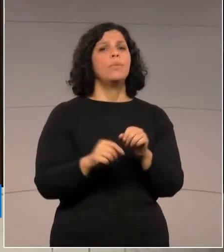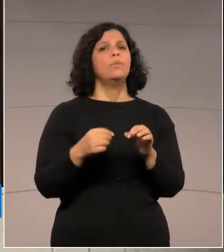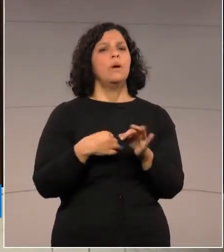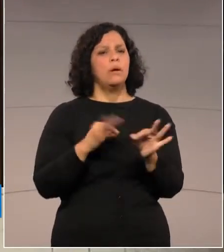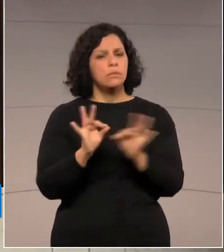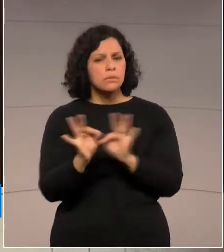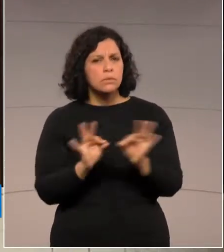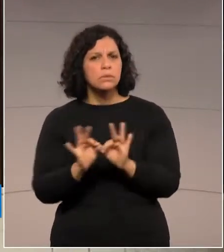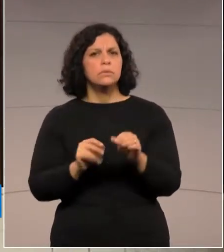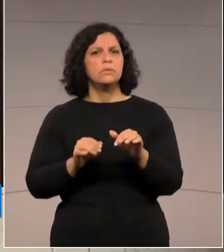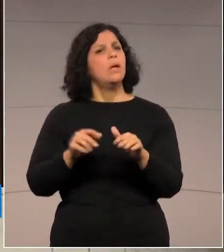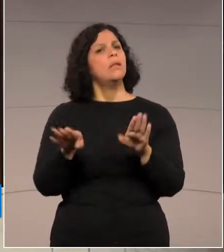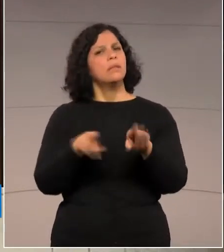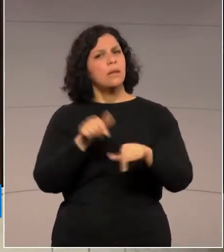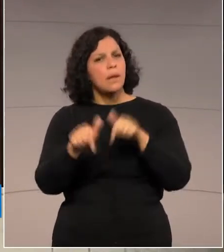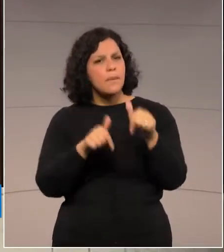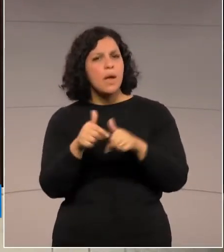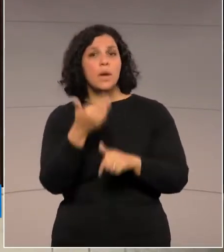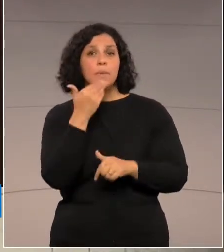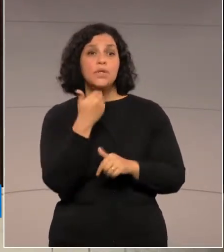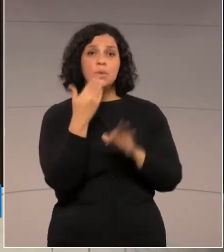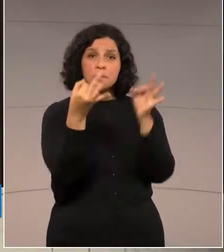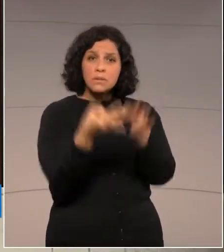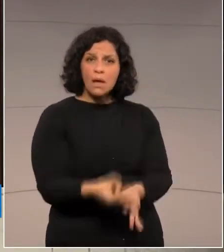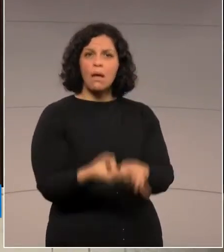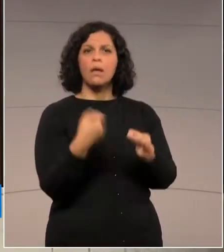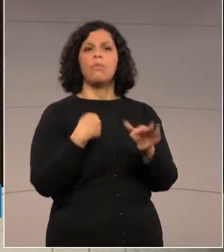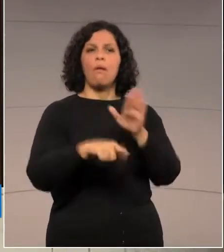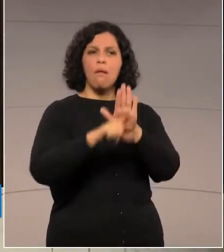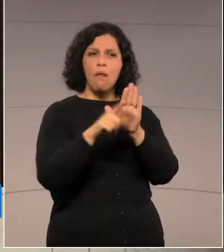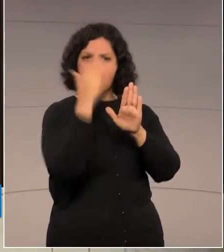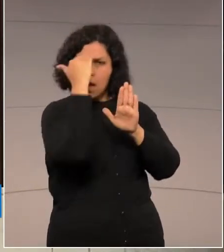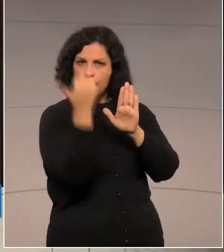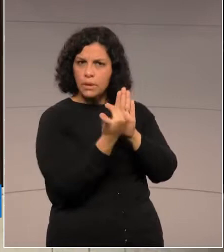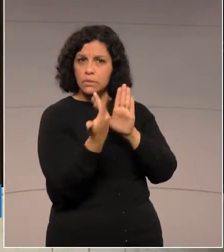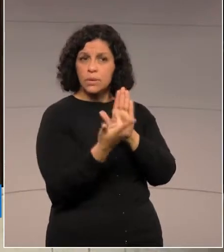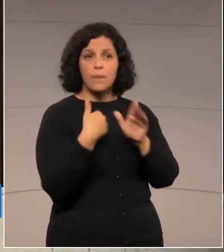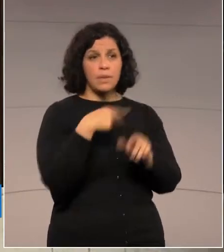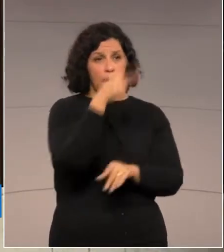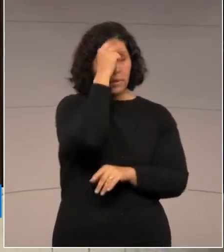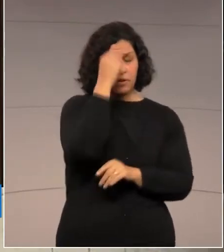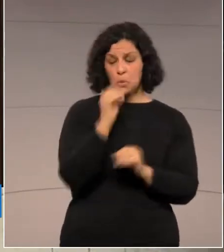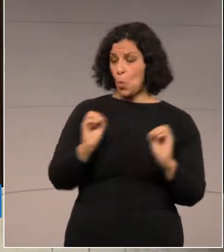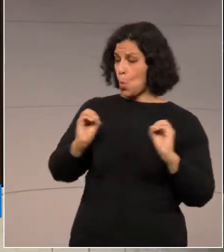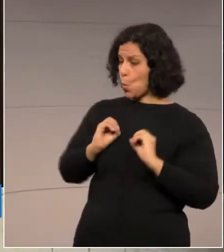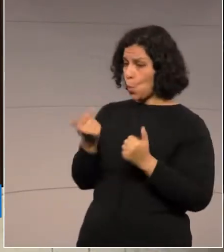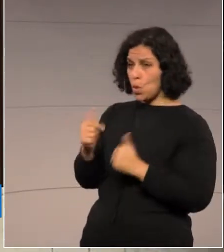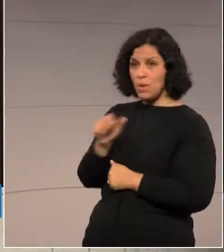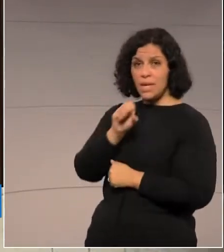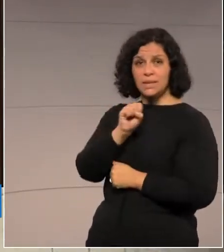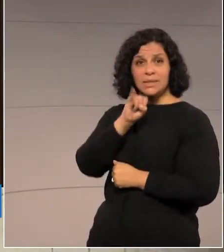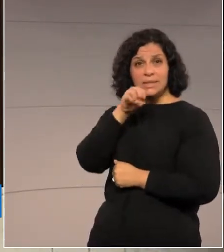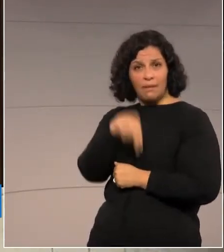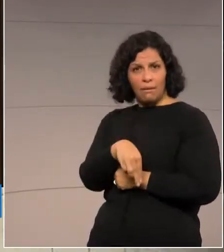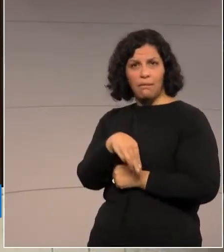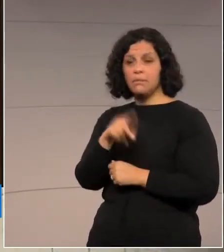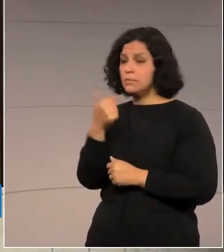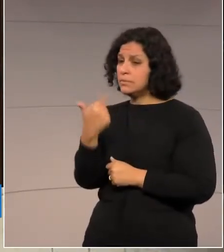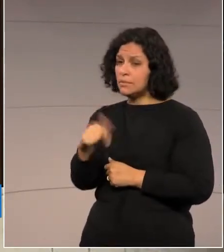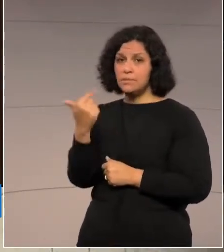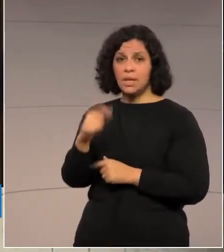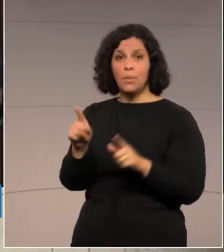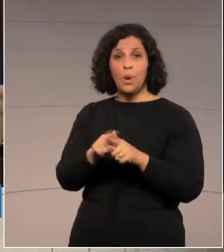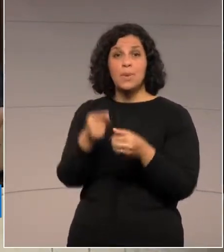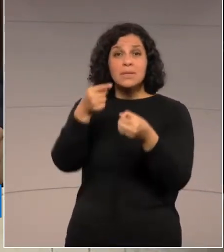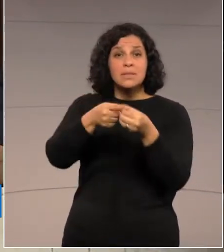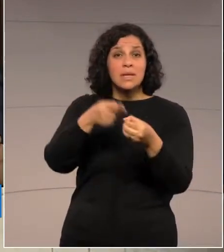solicitando a regulamentação. E o município não tem o sim. E é um município